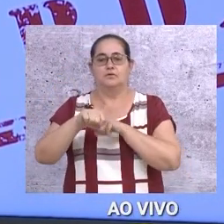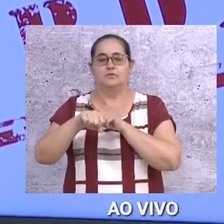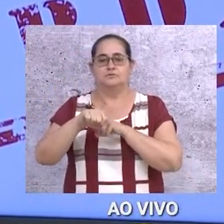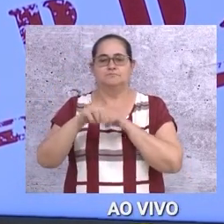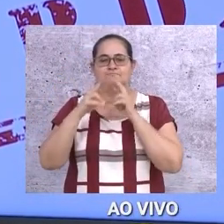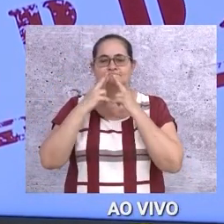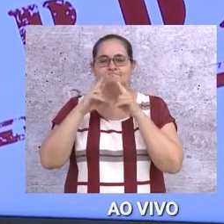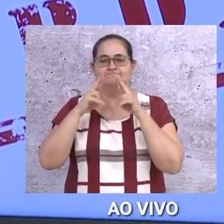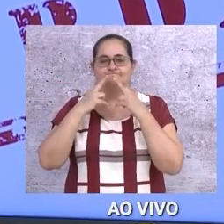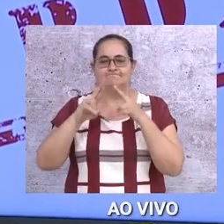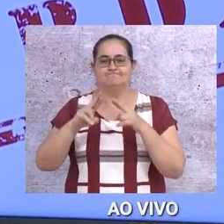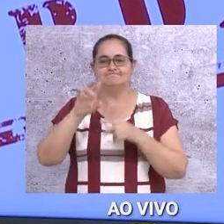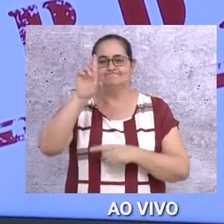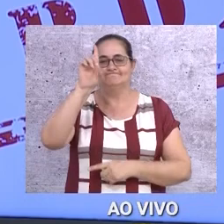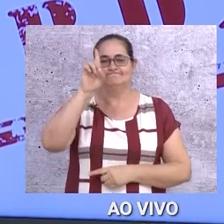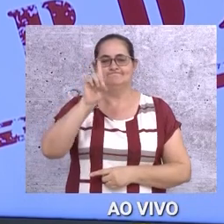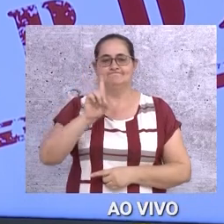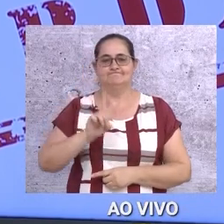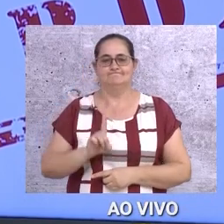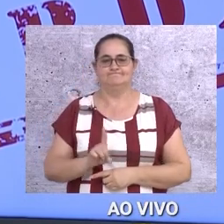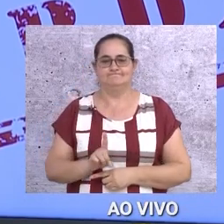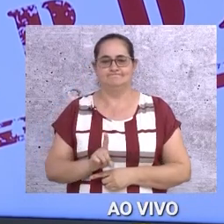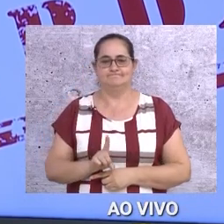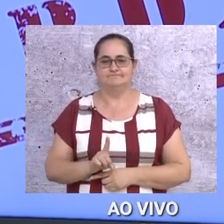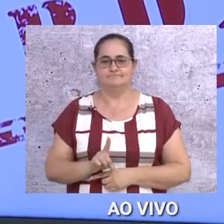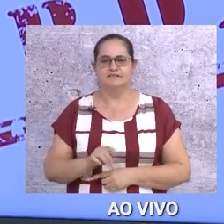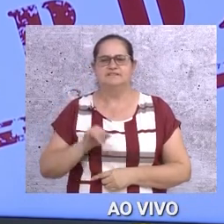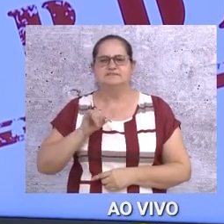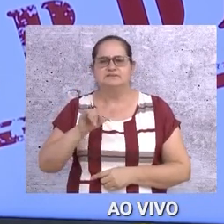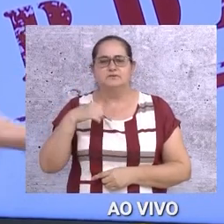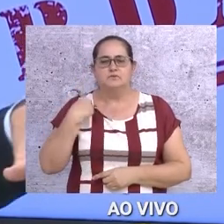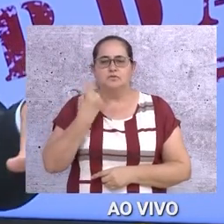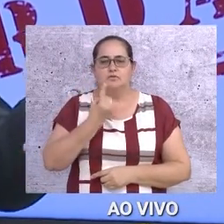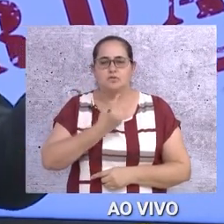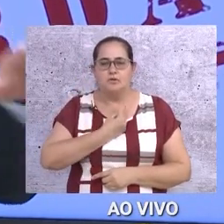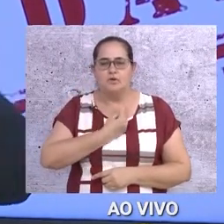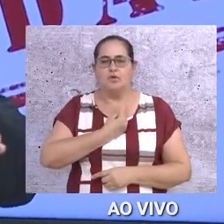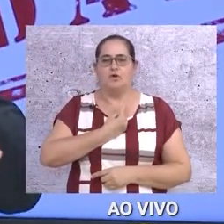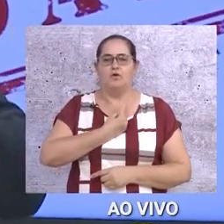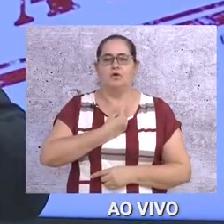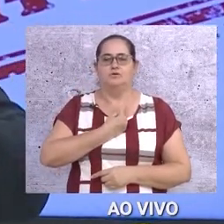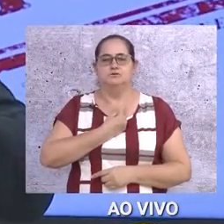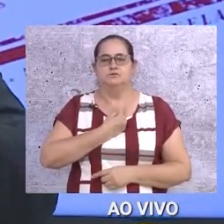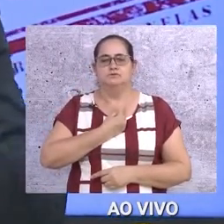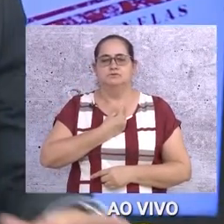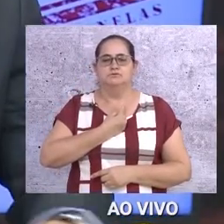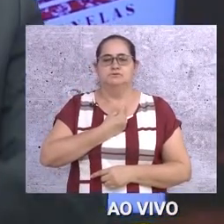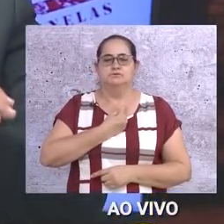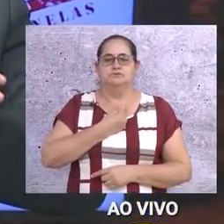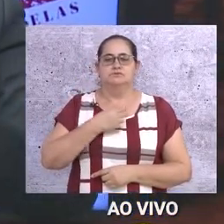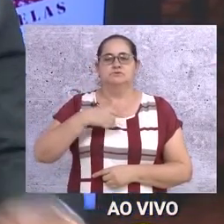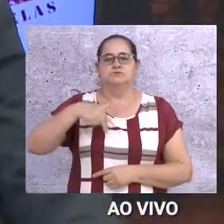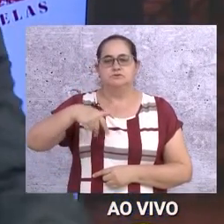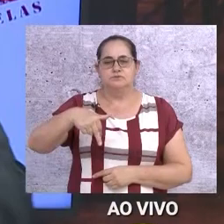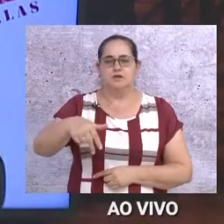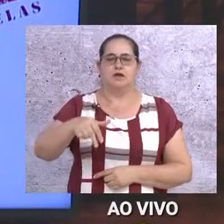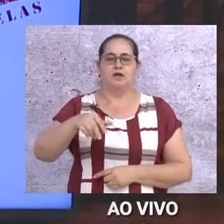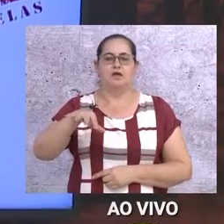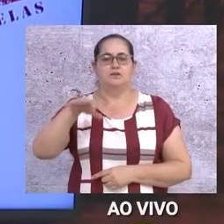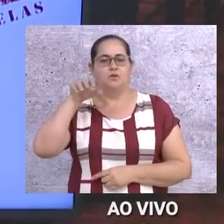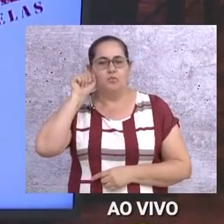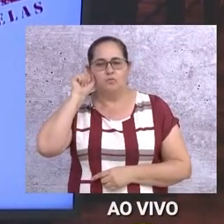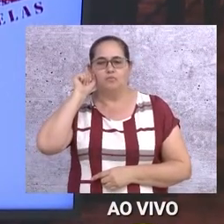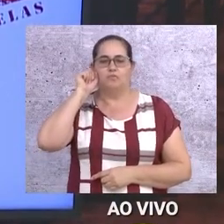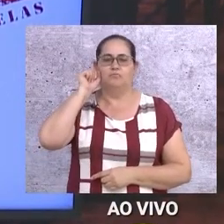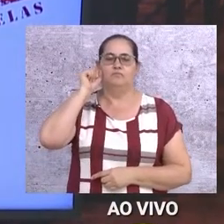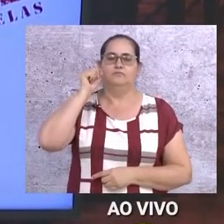reclamar os seus direitos. Se para a gente que anda normal, fala normal, ouve